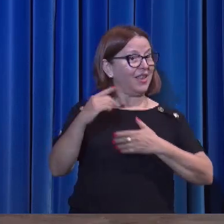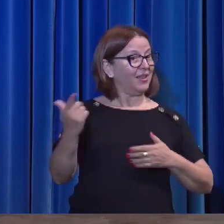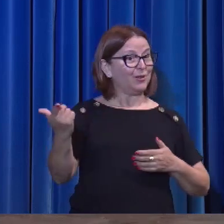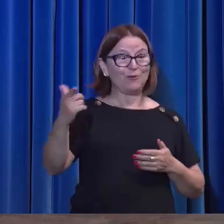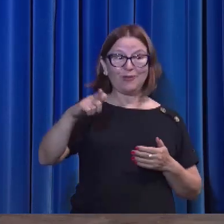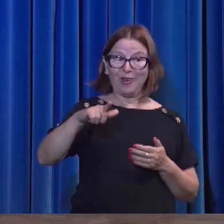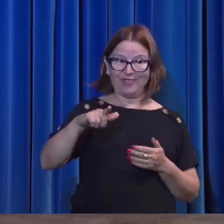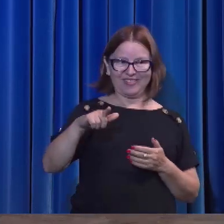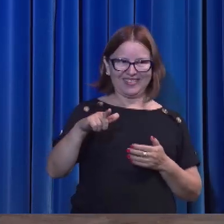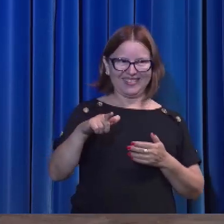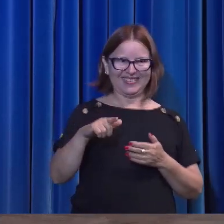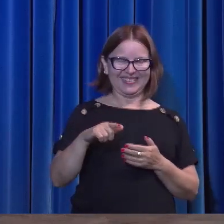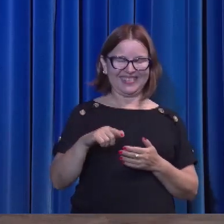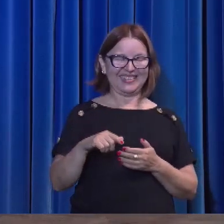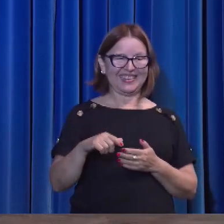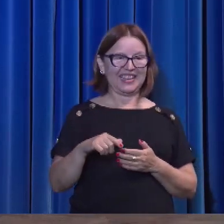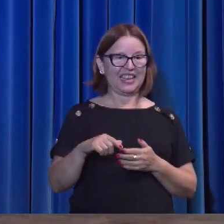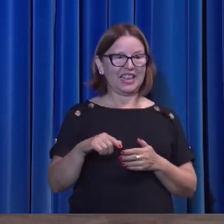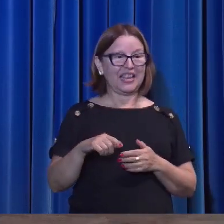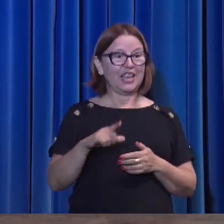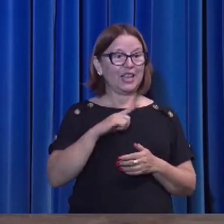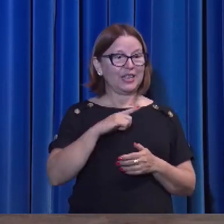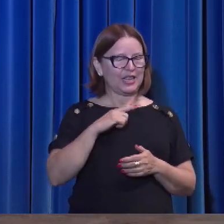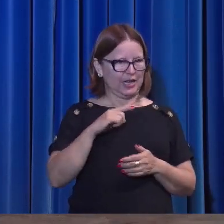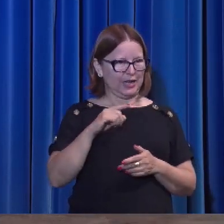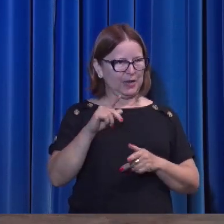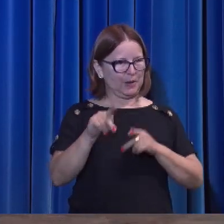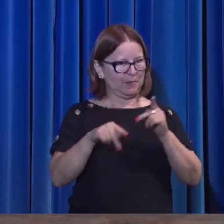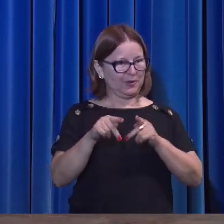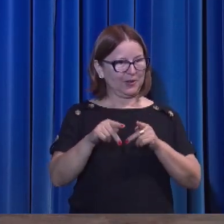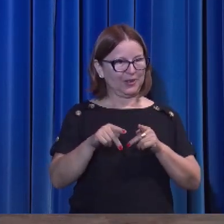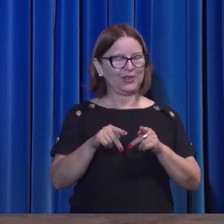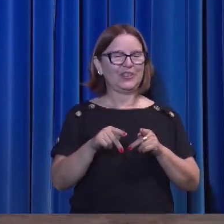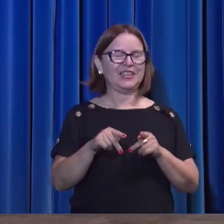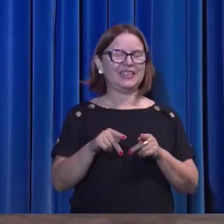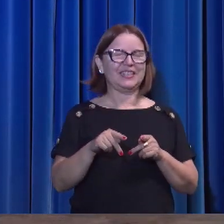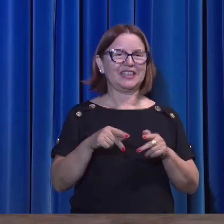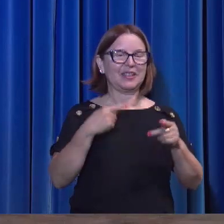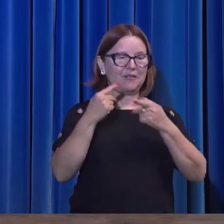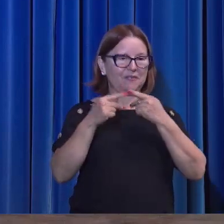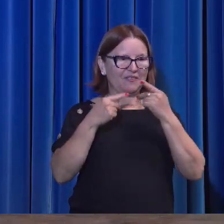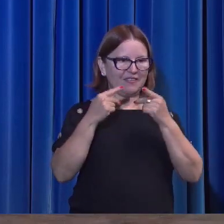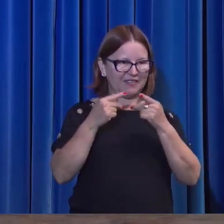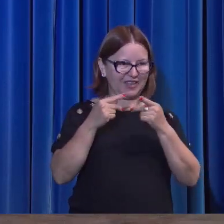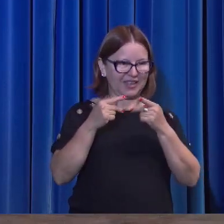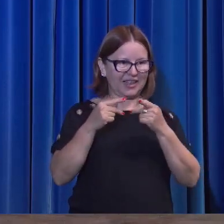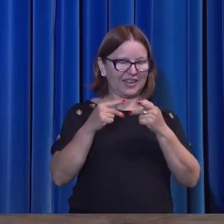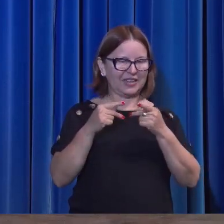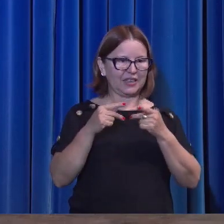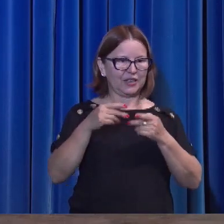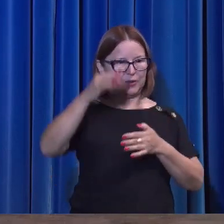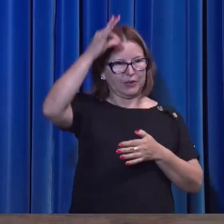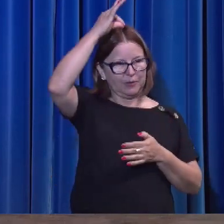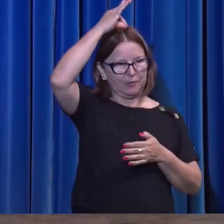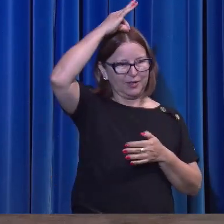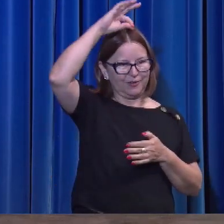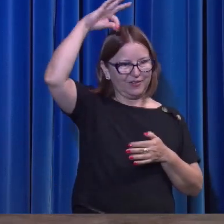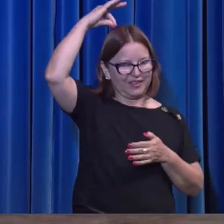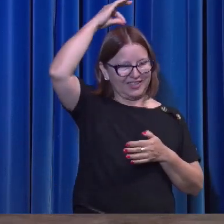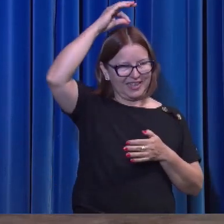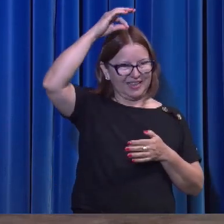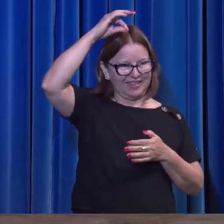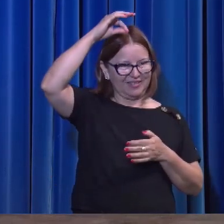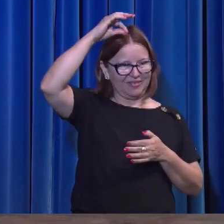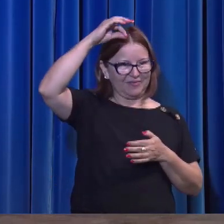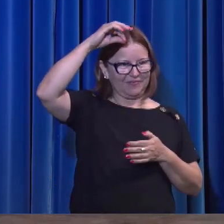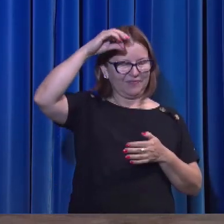o Espírito Santo é uma figura da pomba. Ele primeiro foi e não tinha onde pousar, voltou. Até